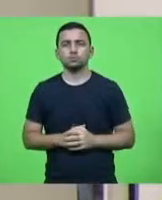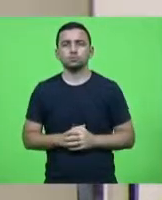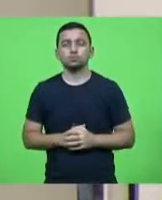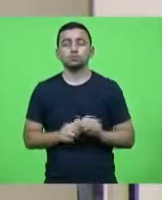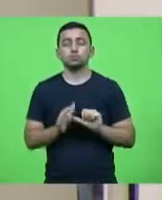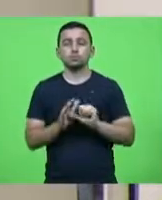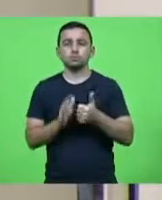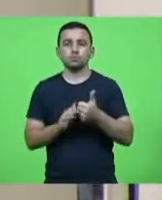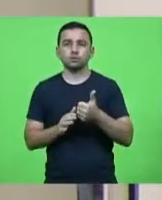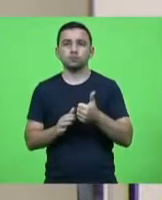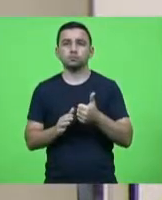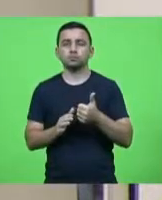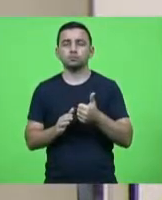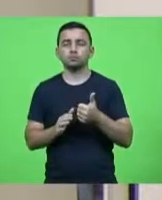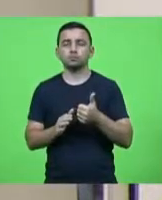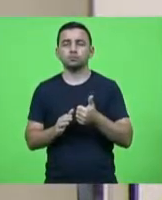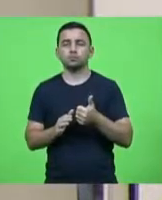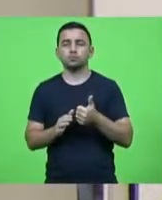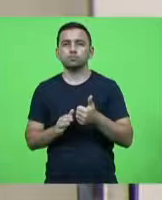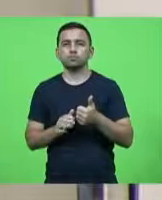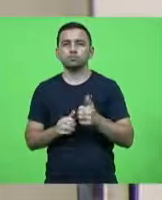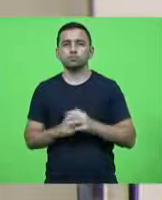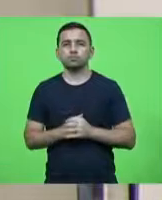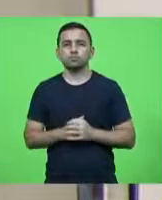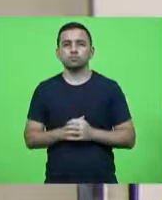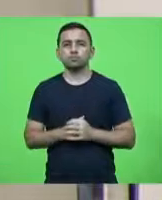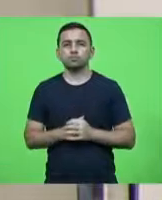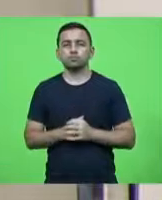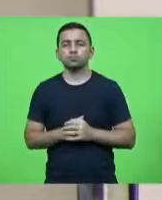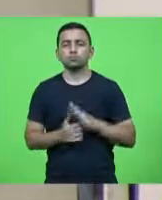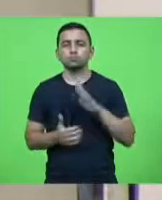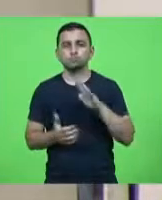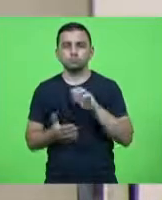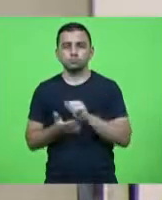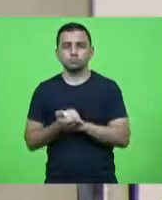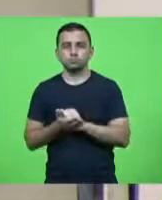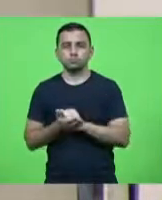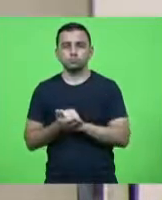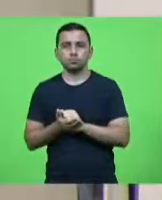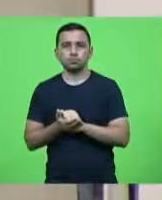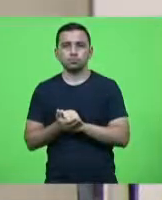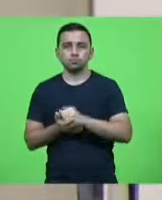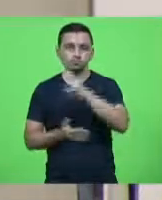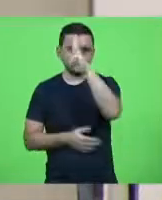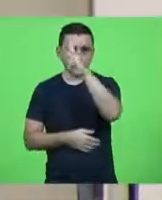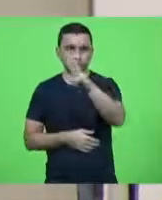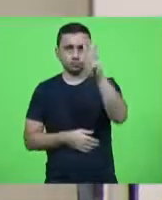primeiros 10 minutos será ocupado pelo deputado Volney Weber.